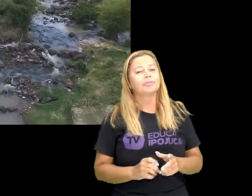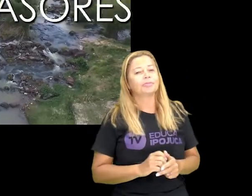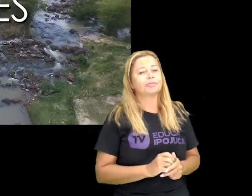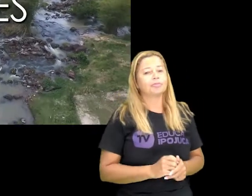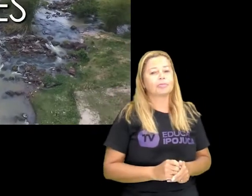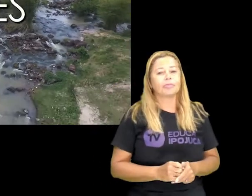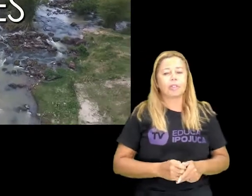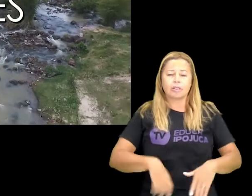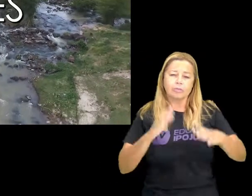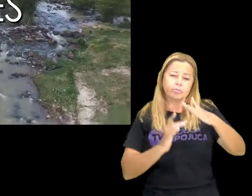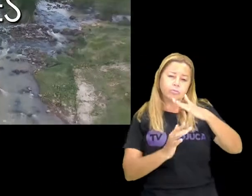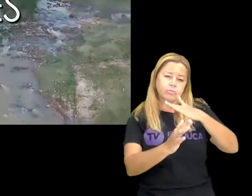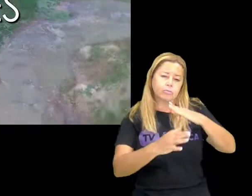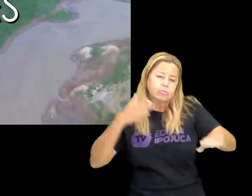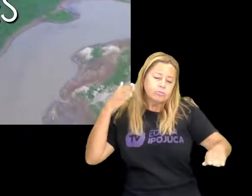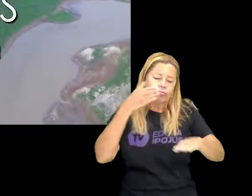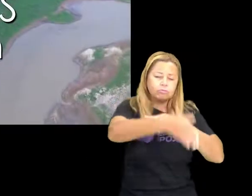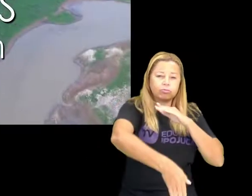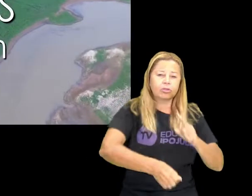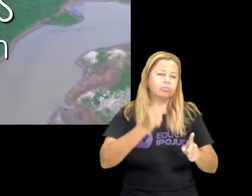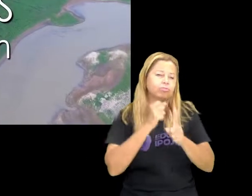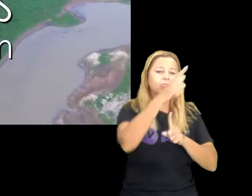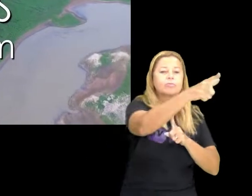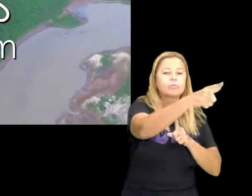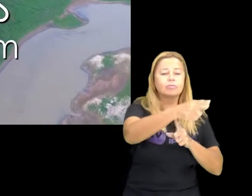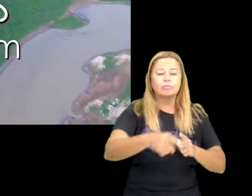Estrangeiros invasores expulsaram